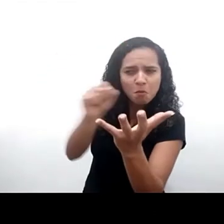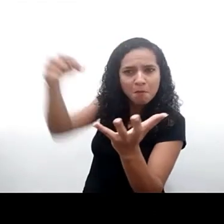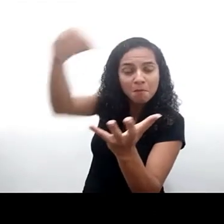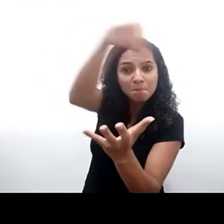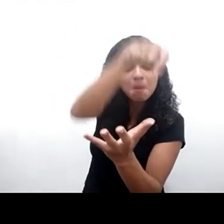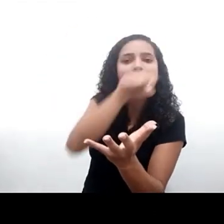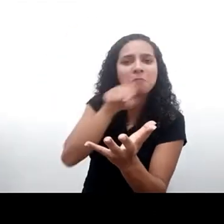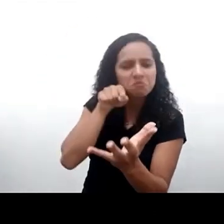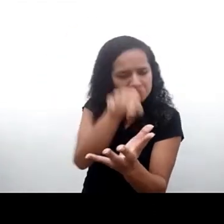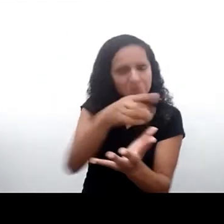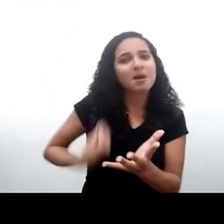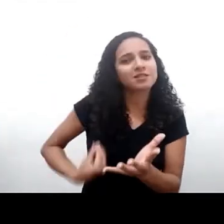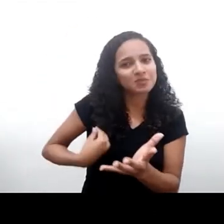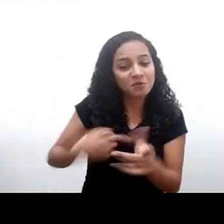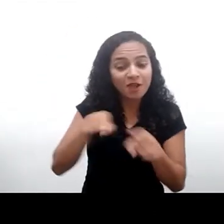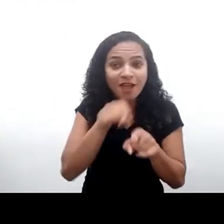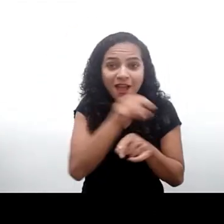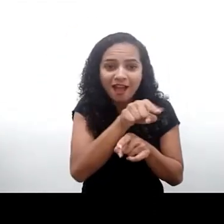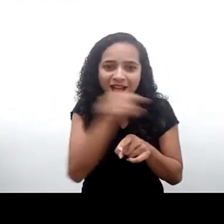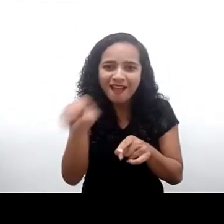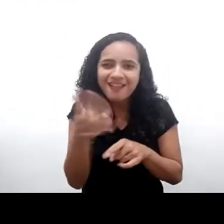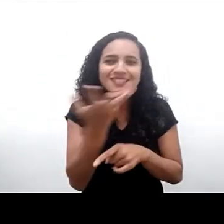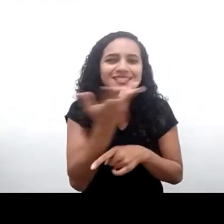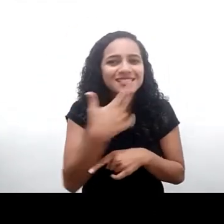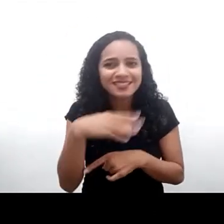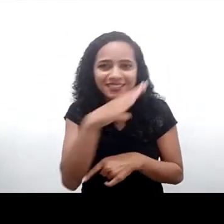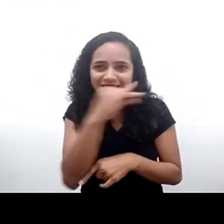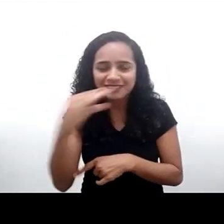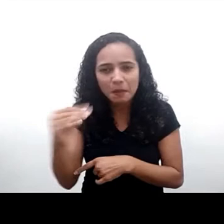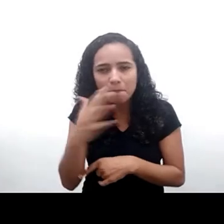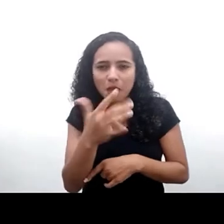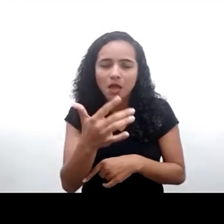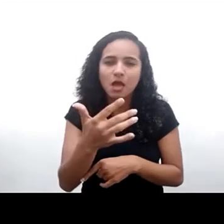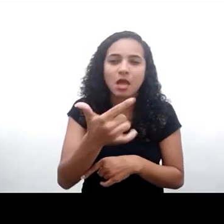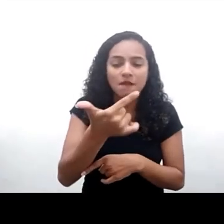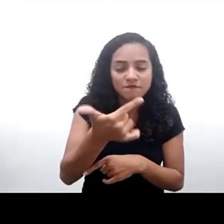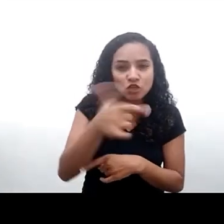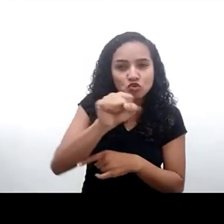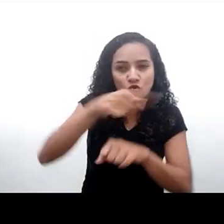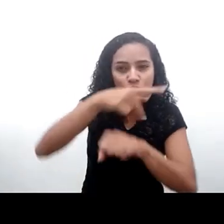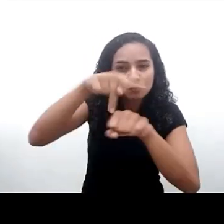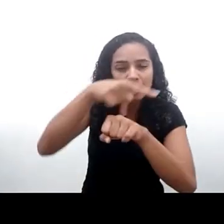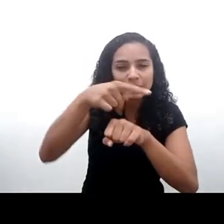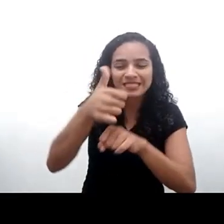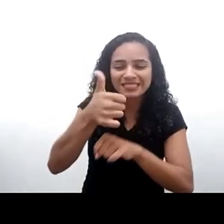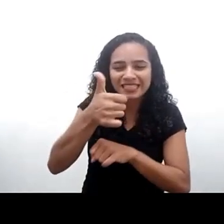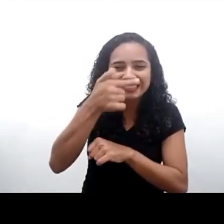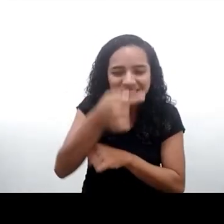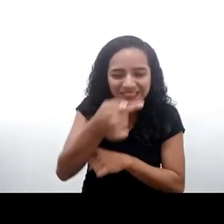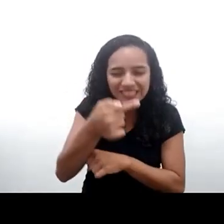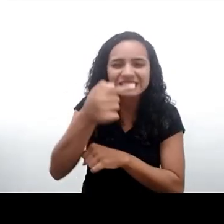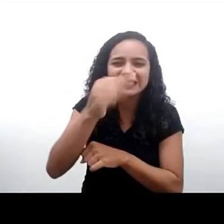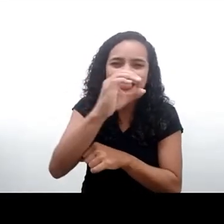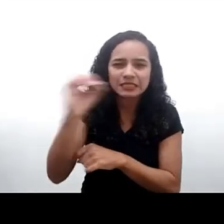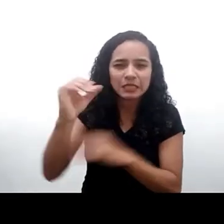responderam por 28 países. Mais de 700 crianças participaram no processo de